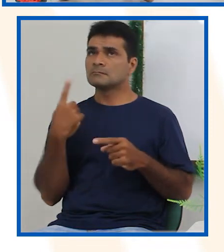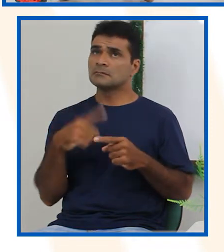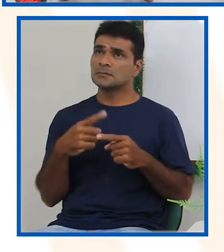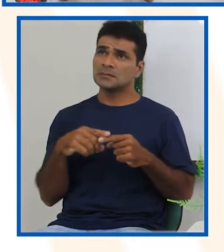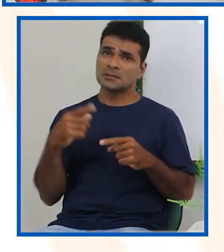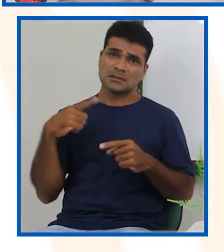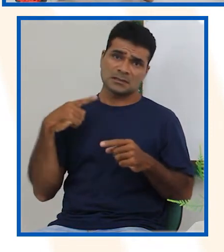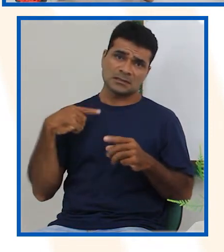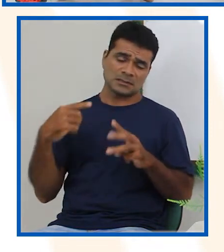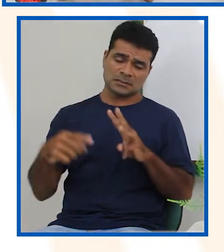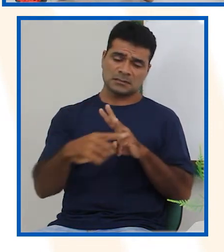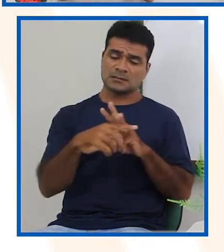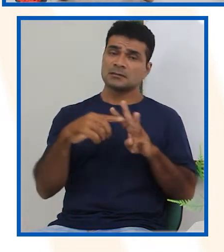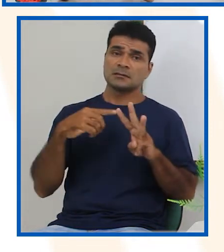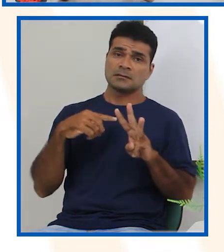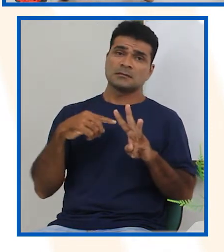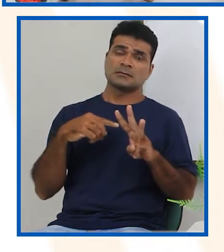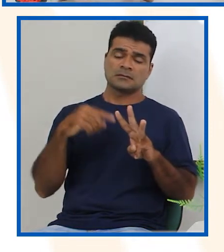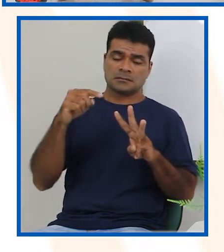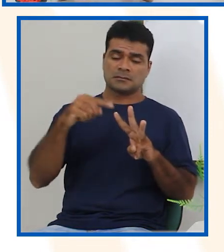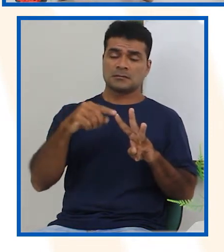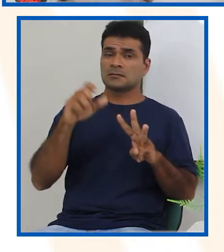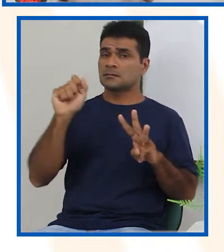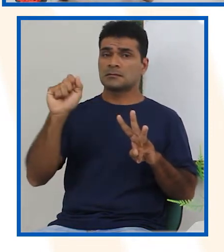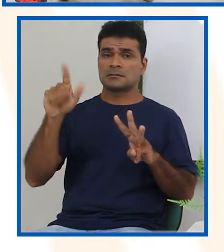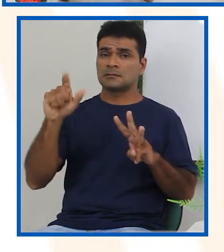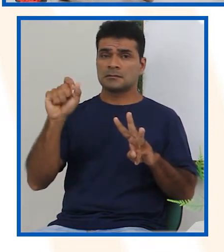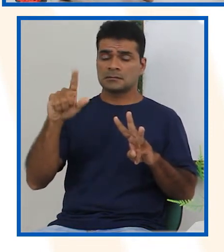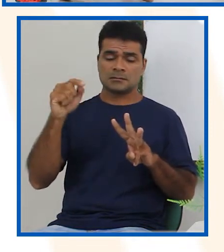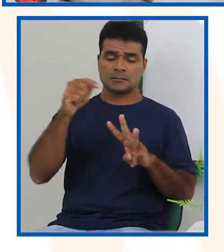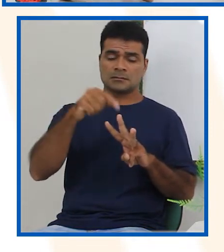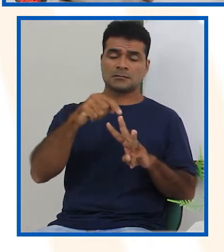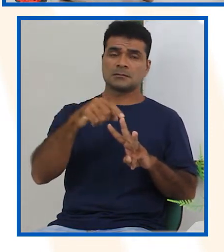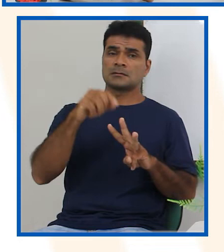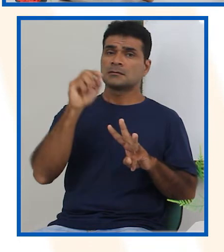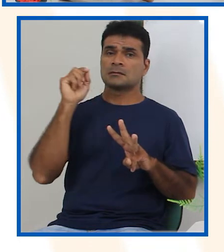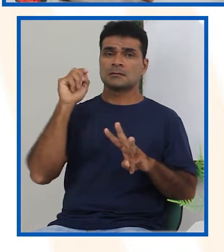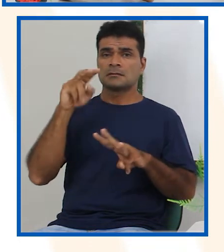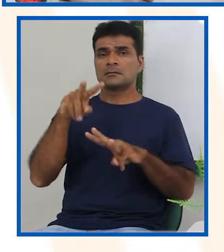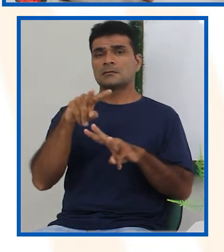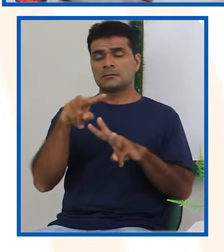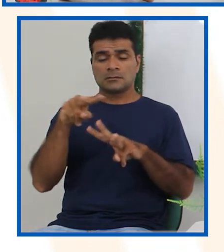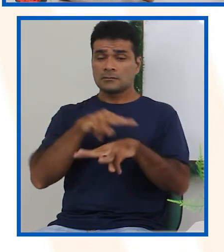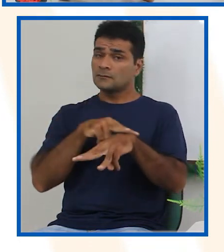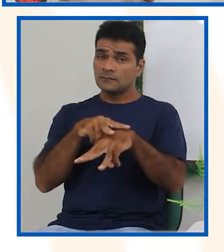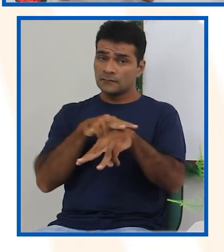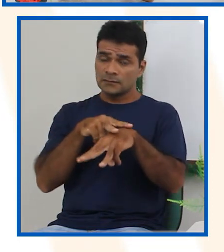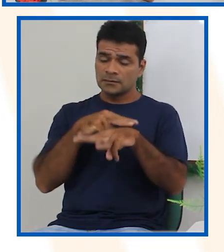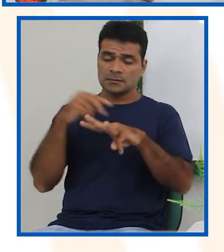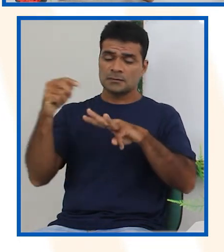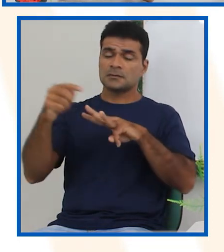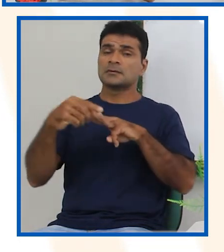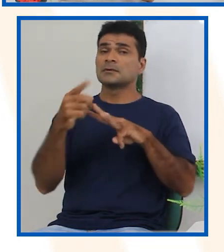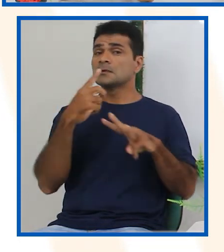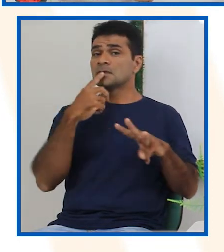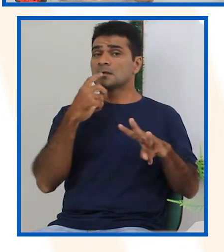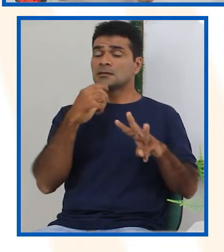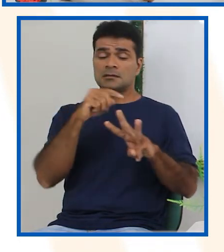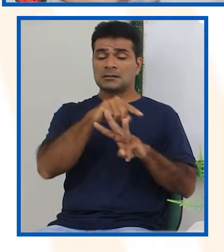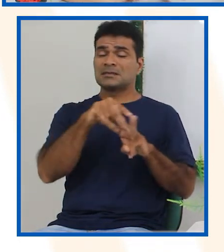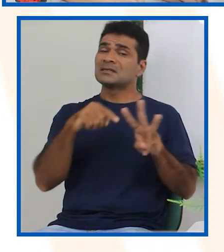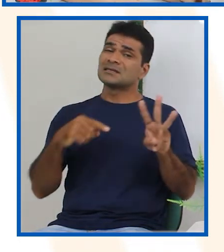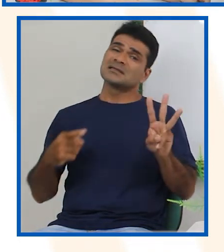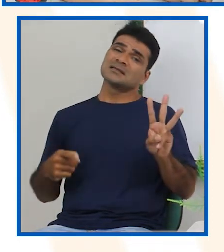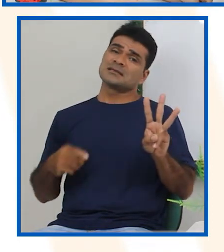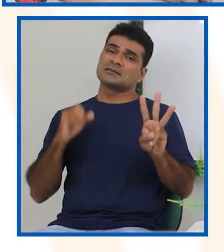o vermelho, mas ela também pode ganhar o azul e ela também pode ganhar o verde. Não é isso? Existem três